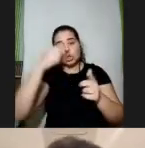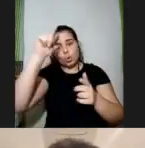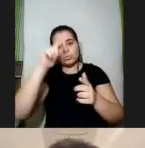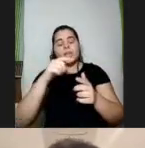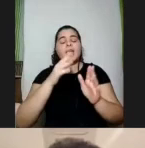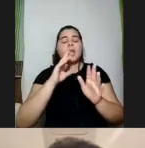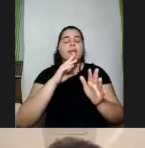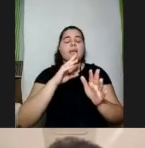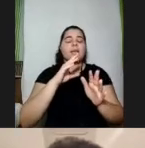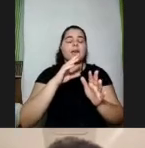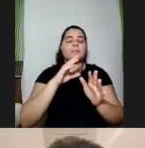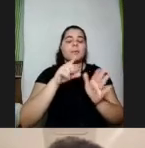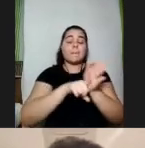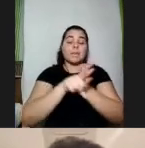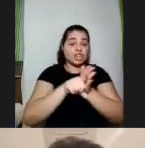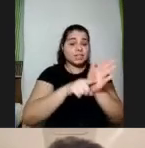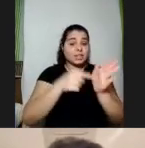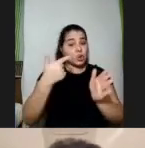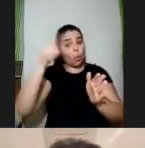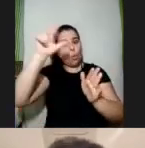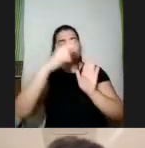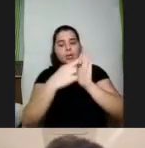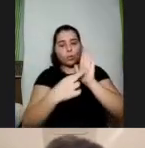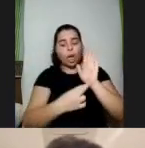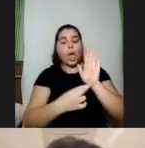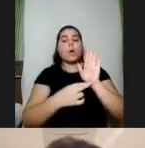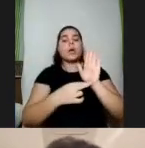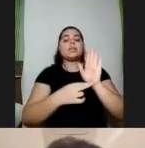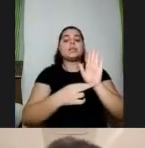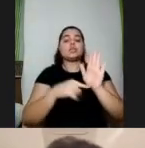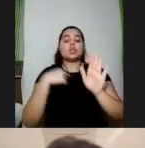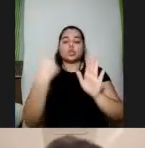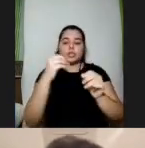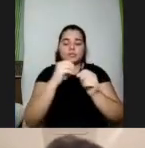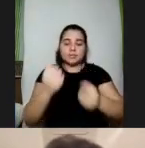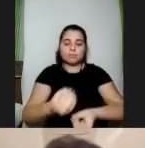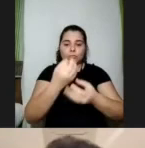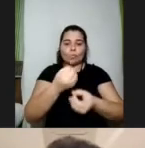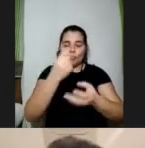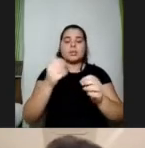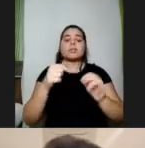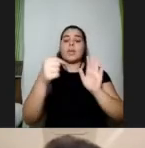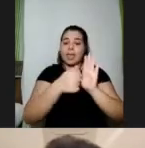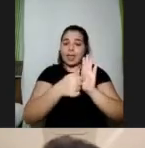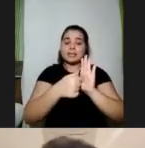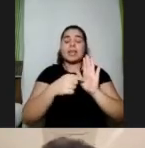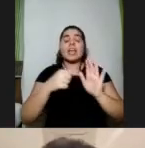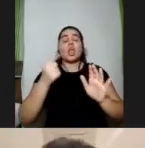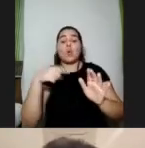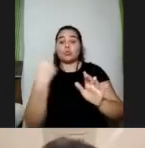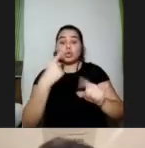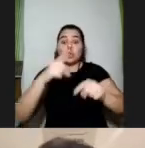coisa junta e estava até conversando com as meninas que eu fiquei muito feliz que o nosso material foi